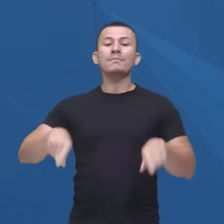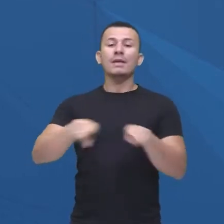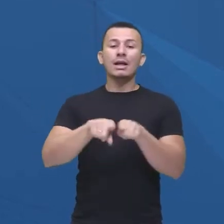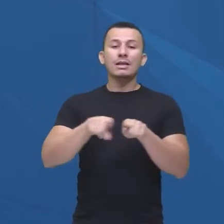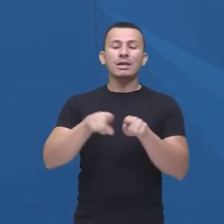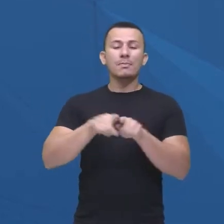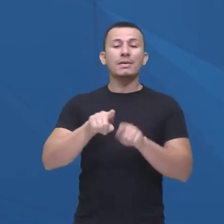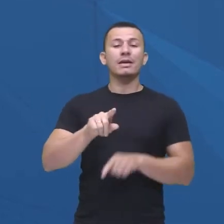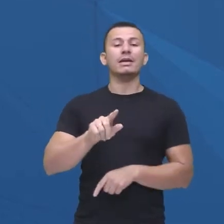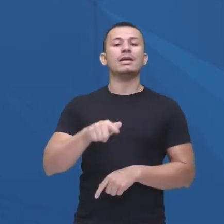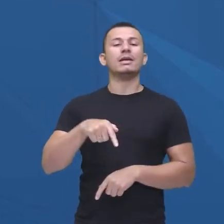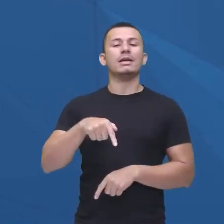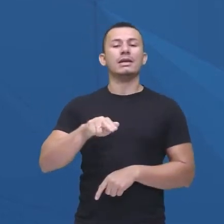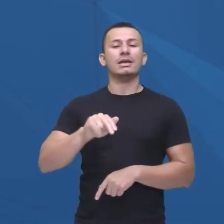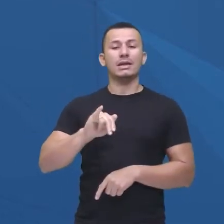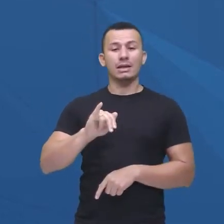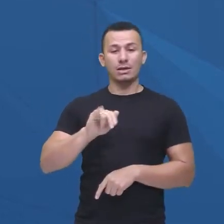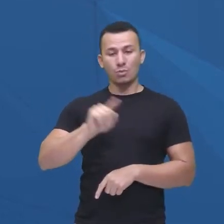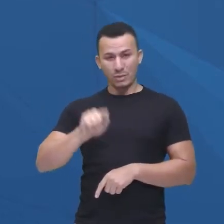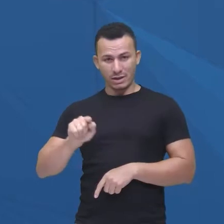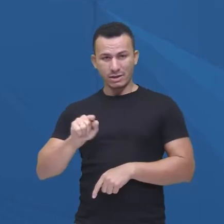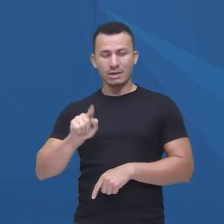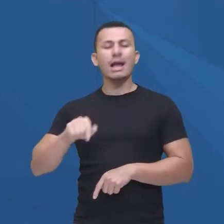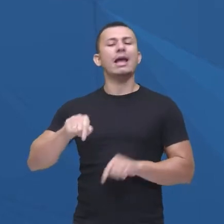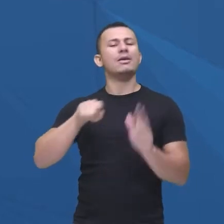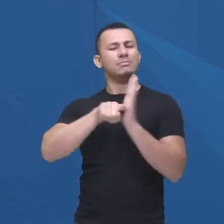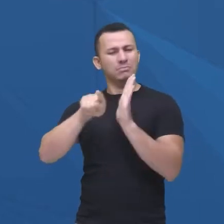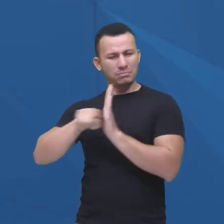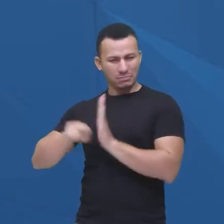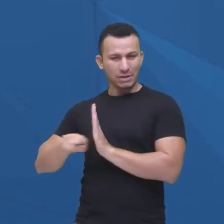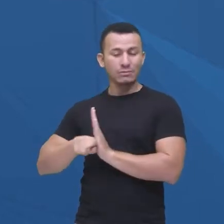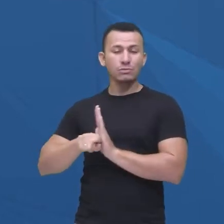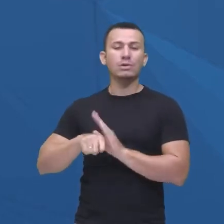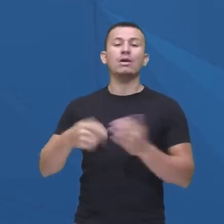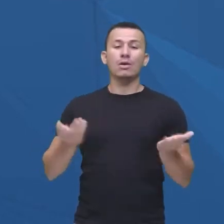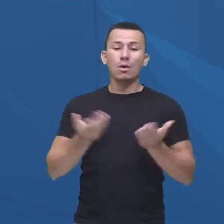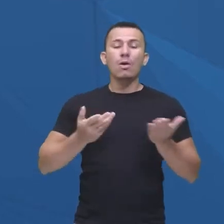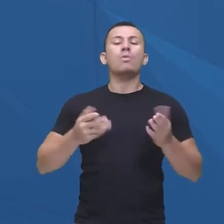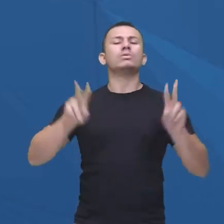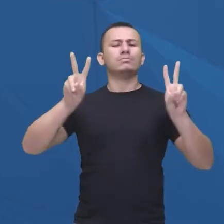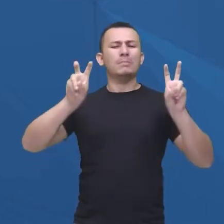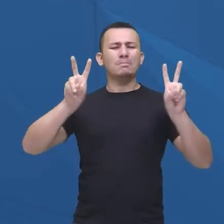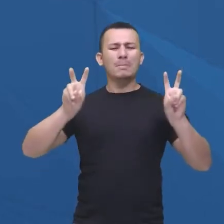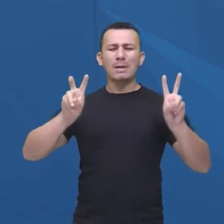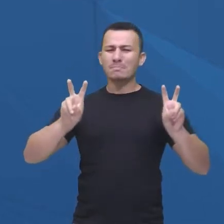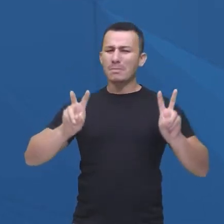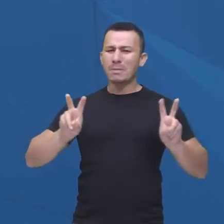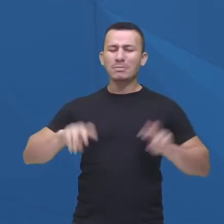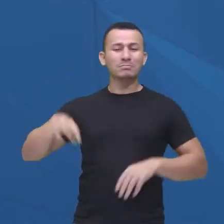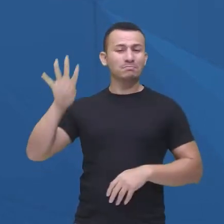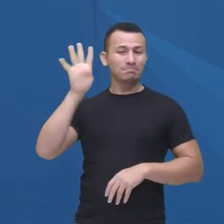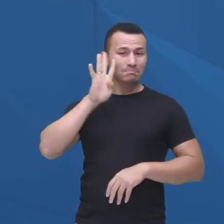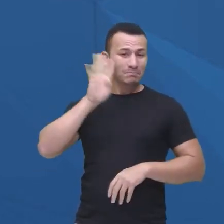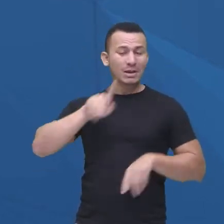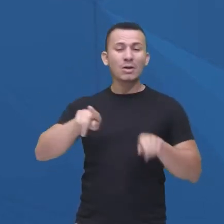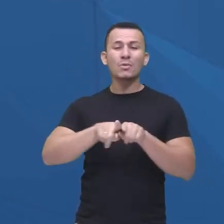também do nosso quiz, porque hoje o nosso programa está cheio de assunto legal e diversas atividades para a gente